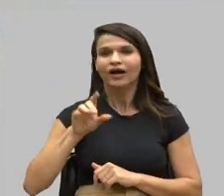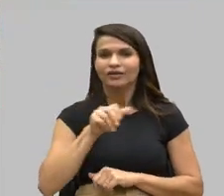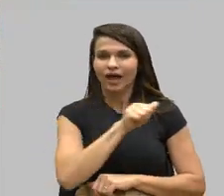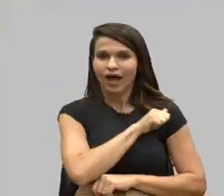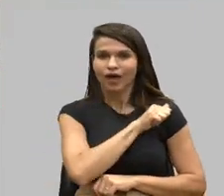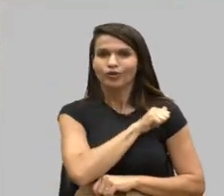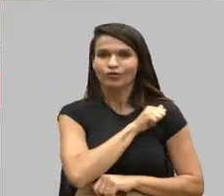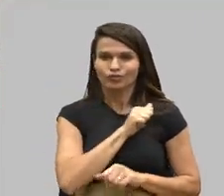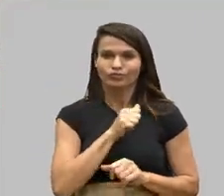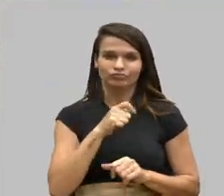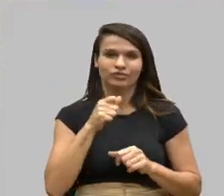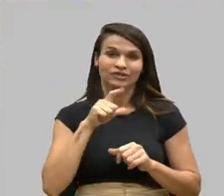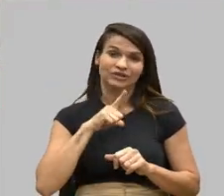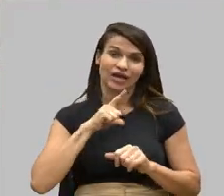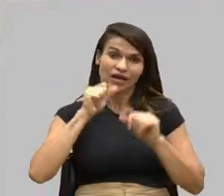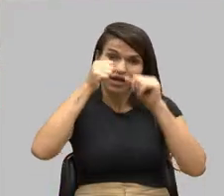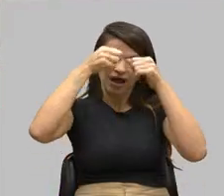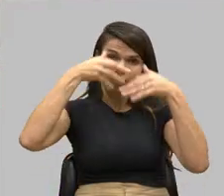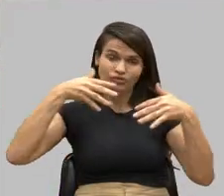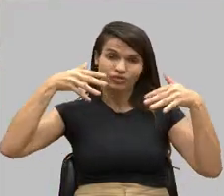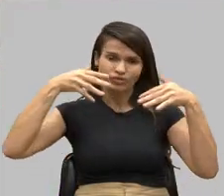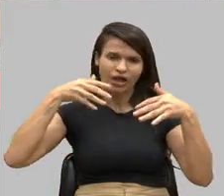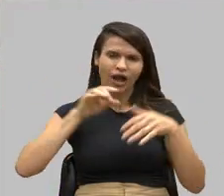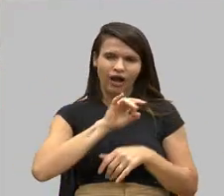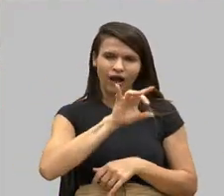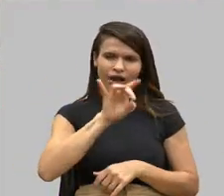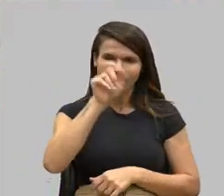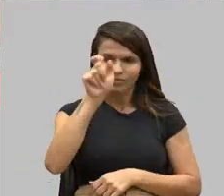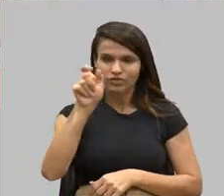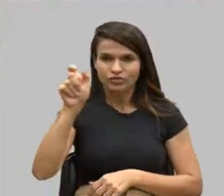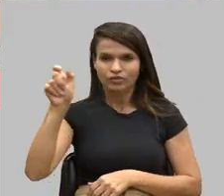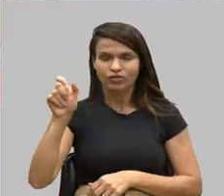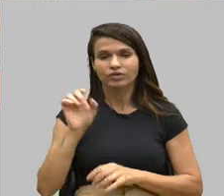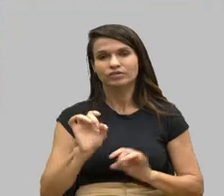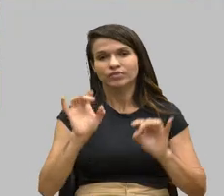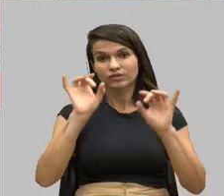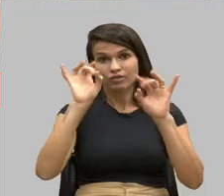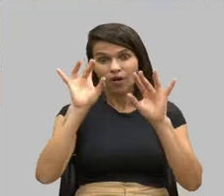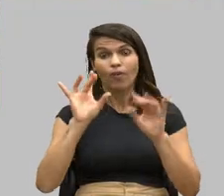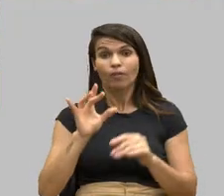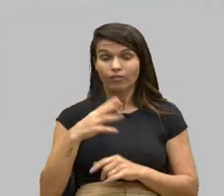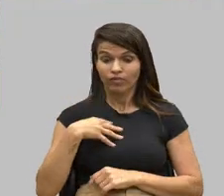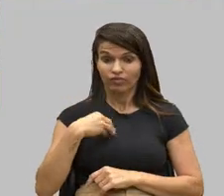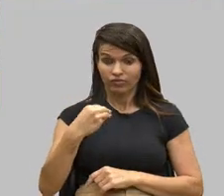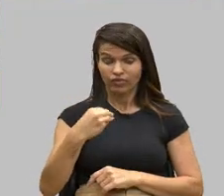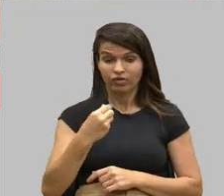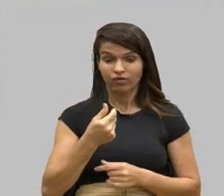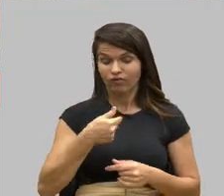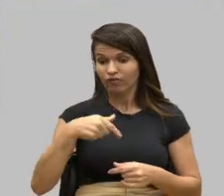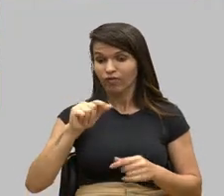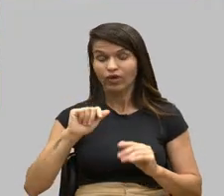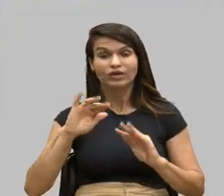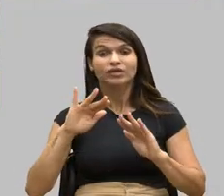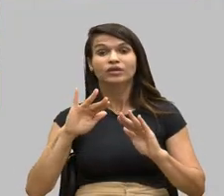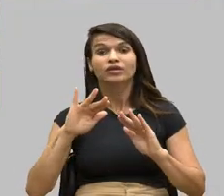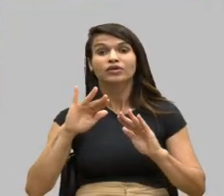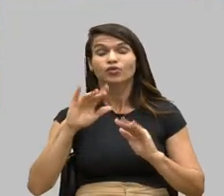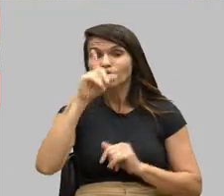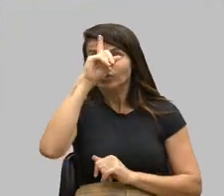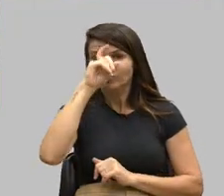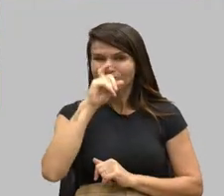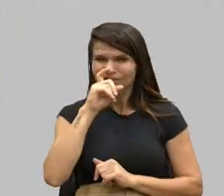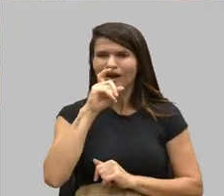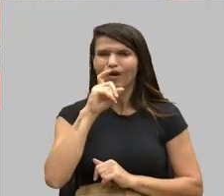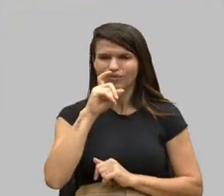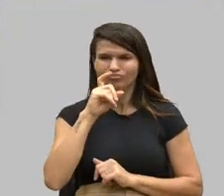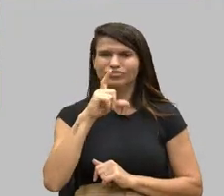pessoa especial. o meu filho, ele chegou a ir para o hospital com cocô nas costelas